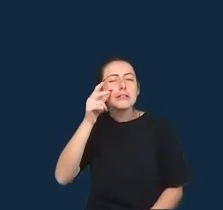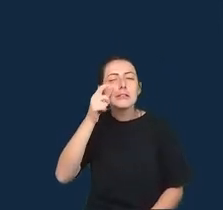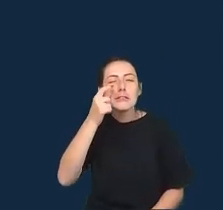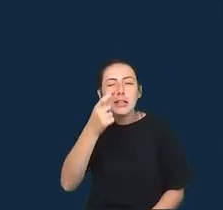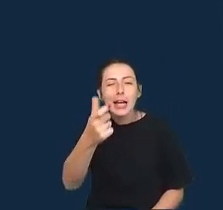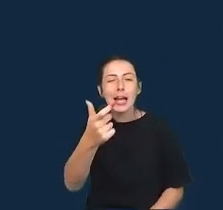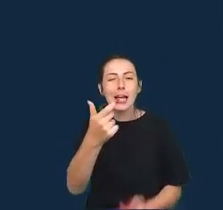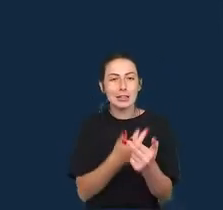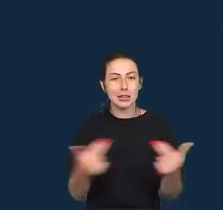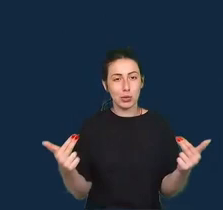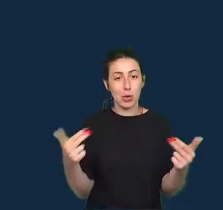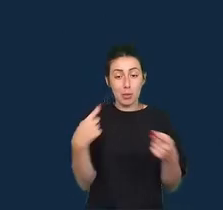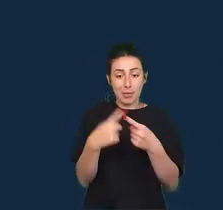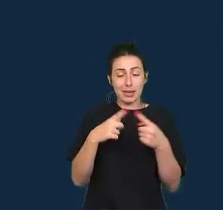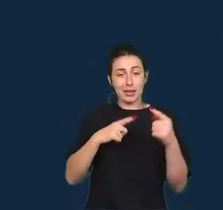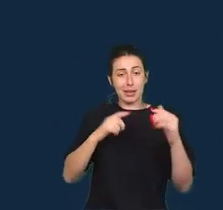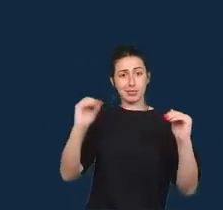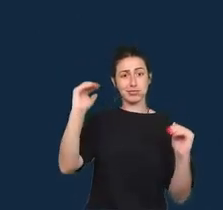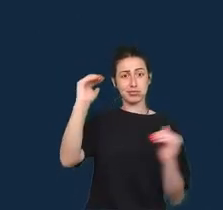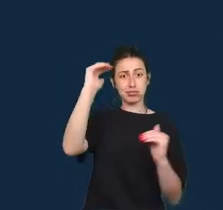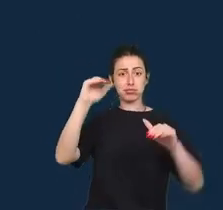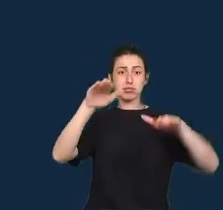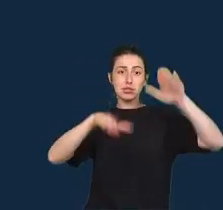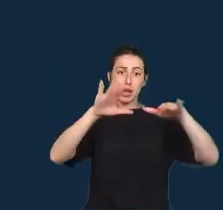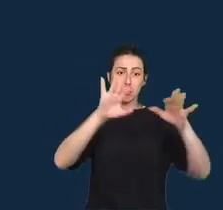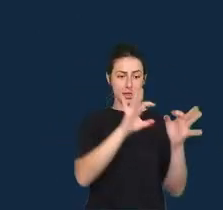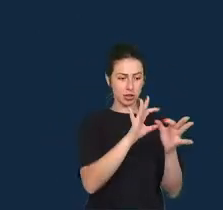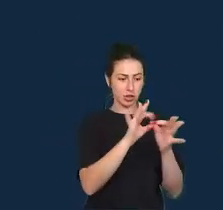desiguais e contextos específicos.